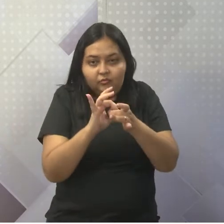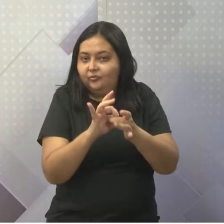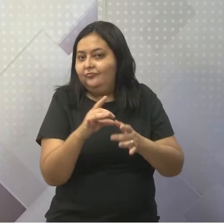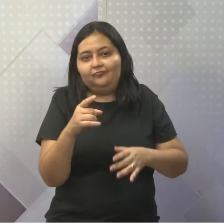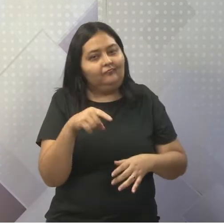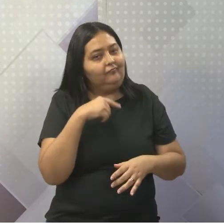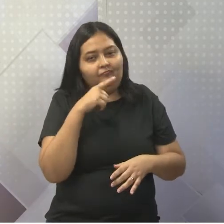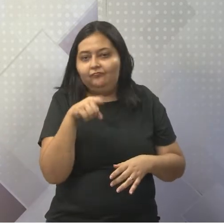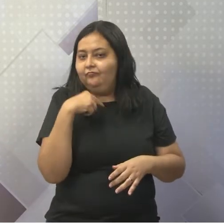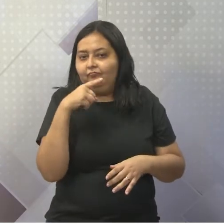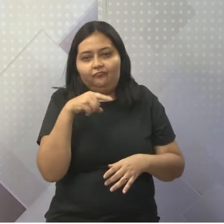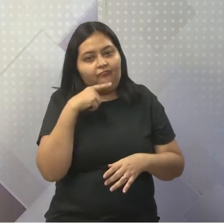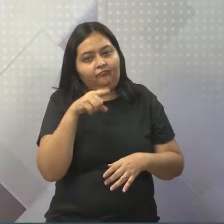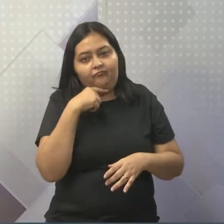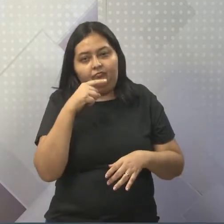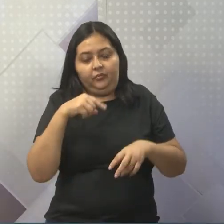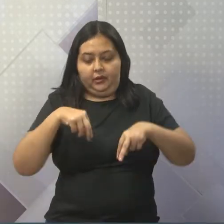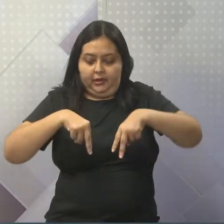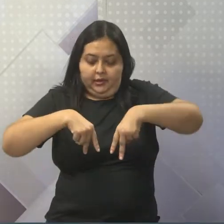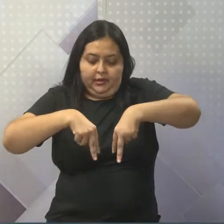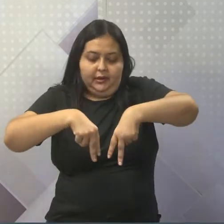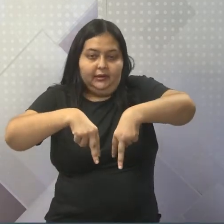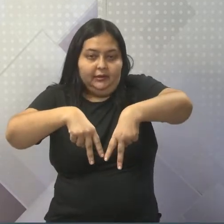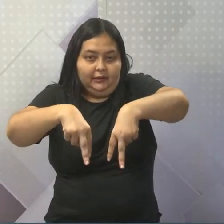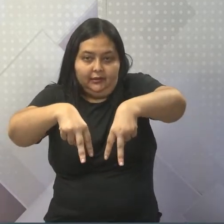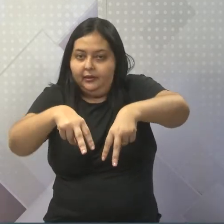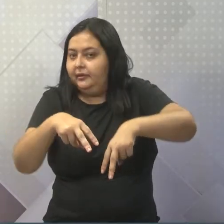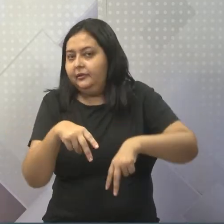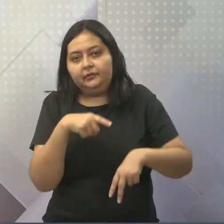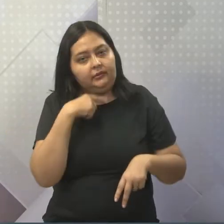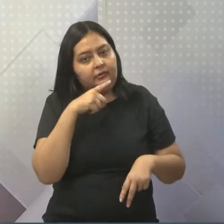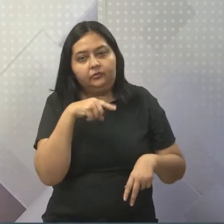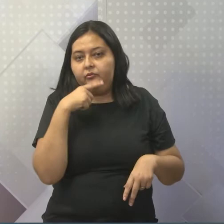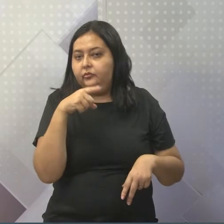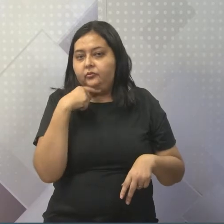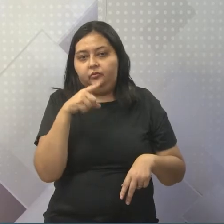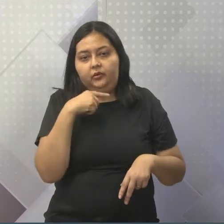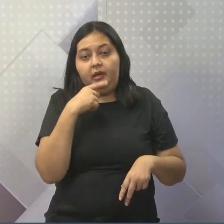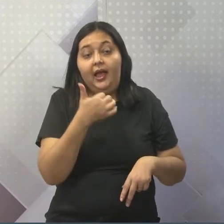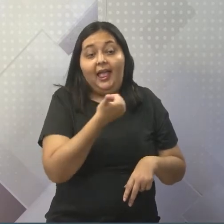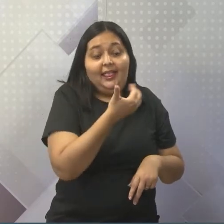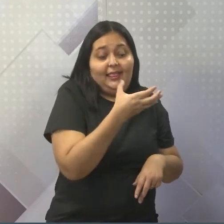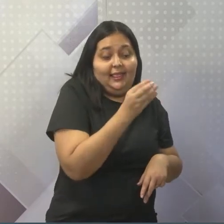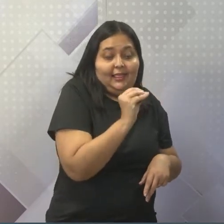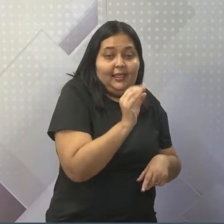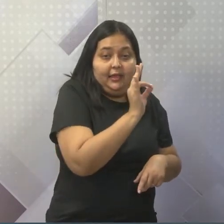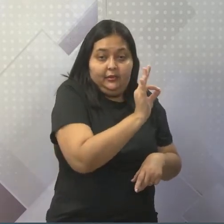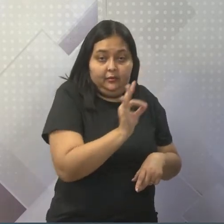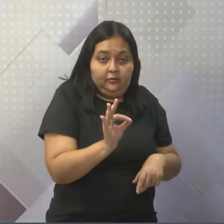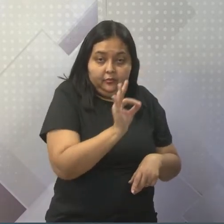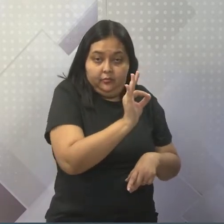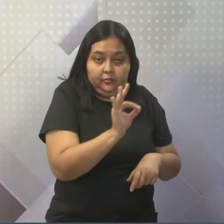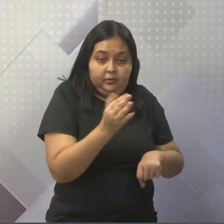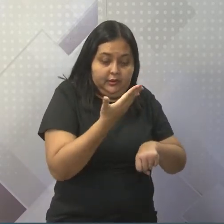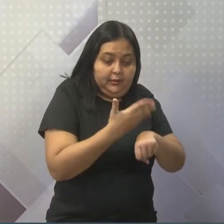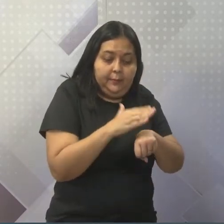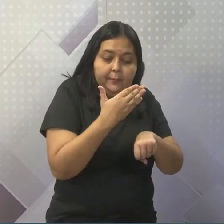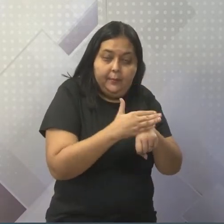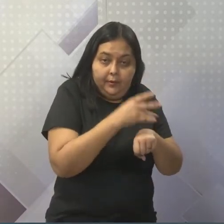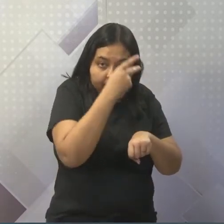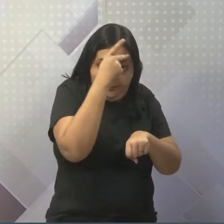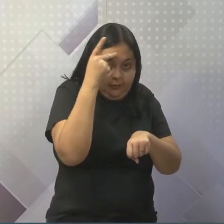Um ao lado do outro. Para você ter ideia, 10% da população branca